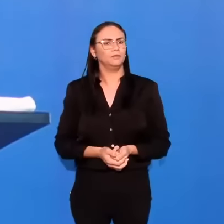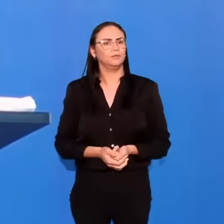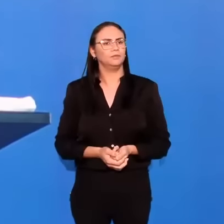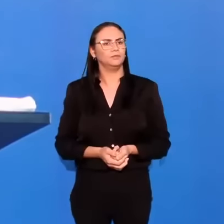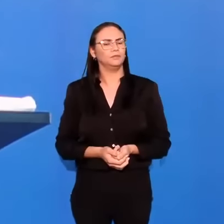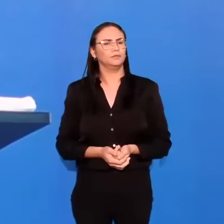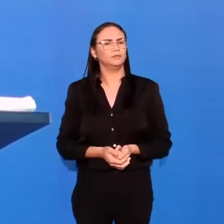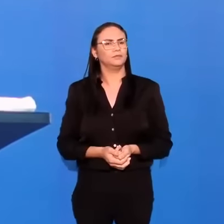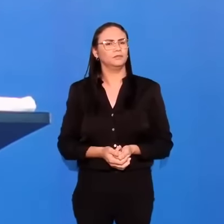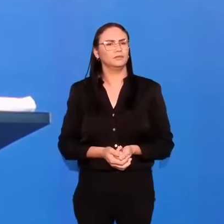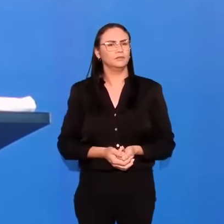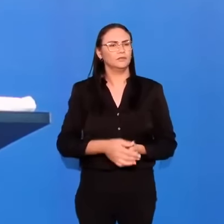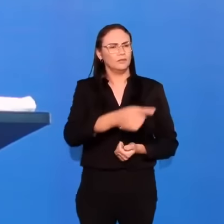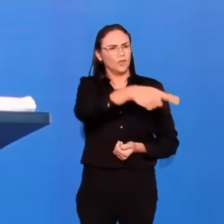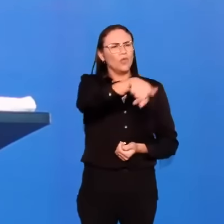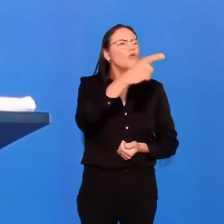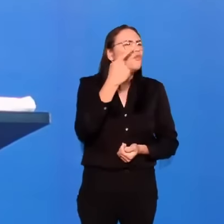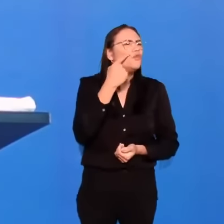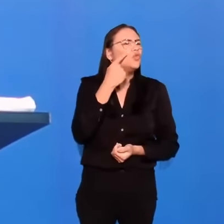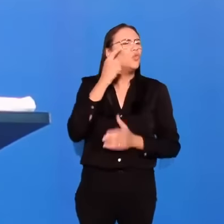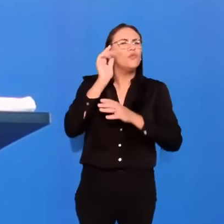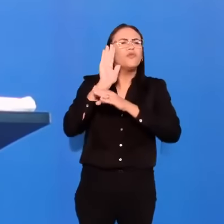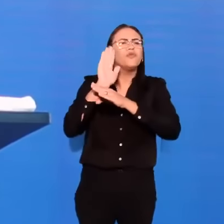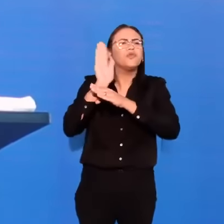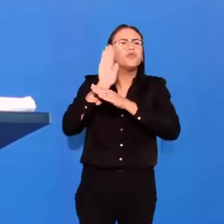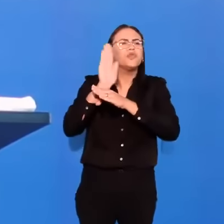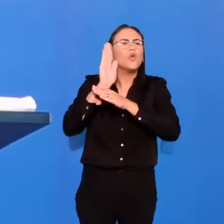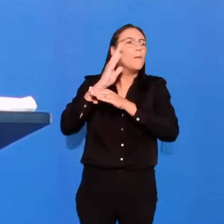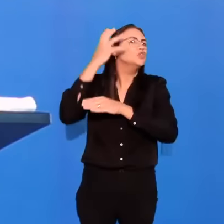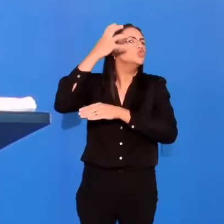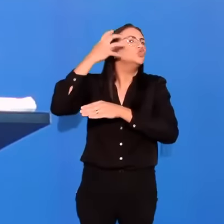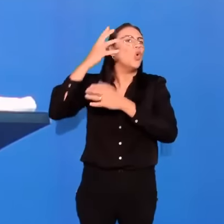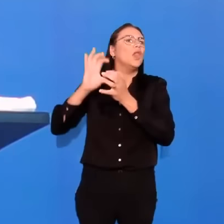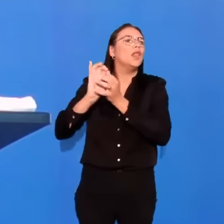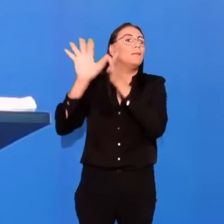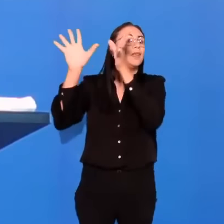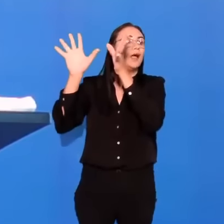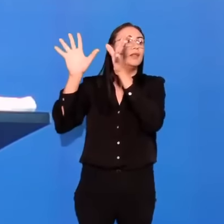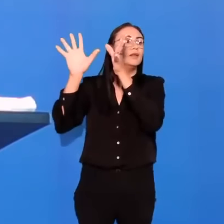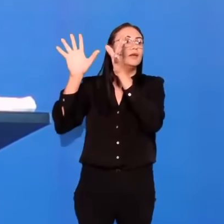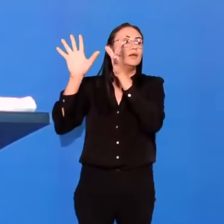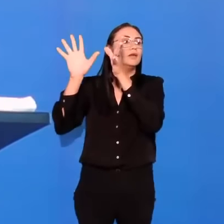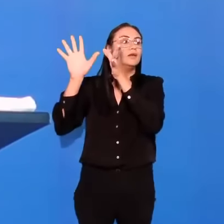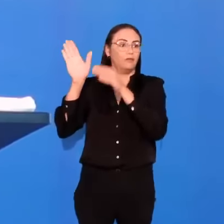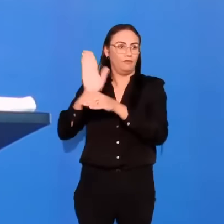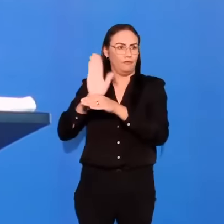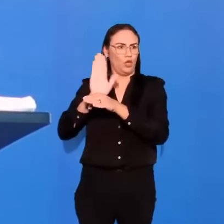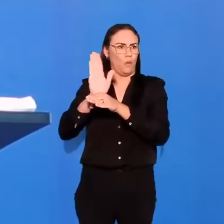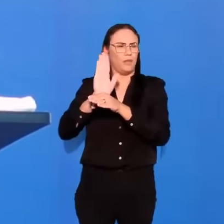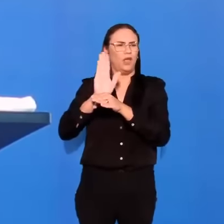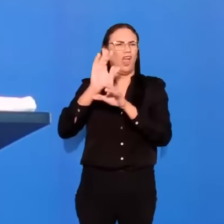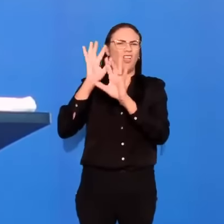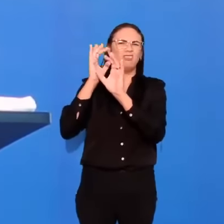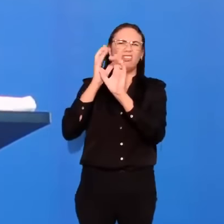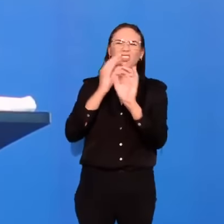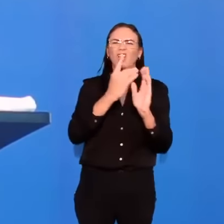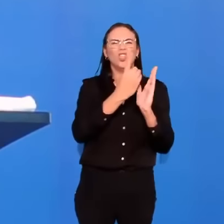Você viu o filme Som da Liberdade? Aquilo não é filme. É um documentário.